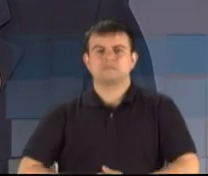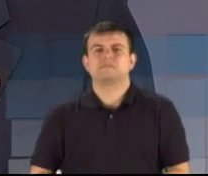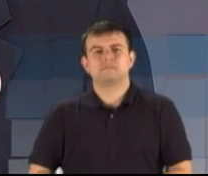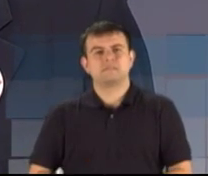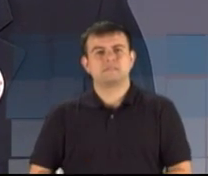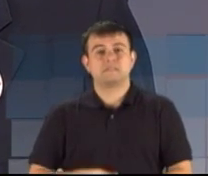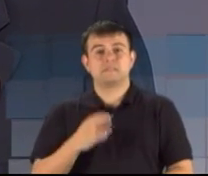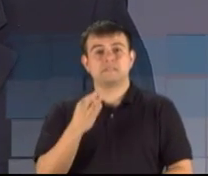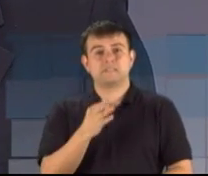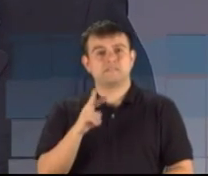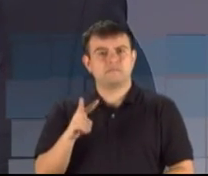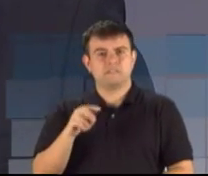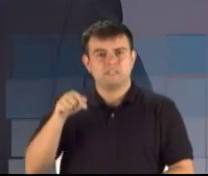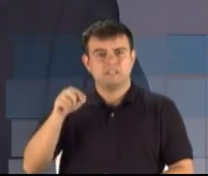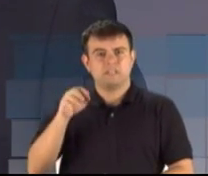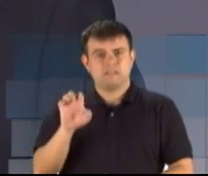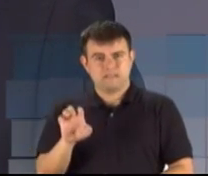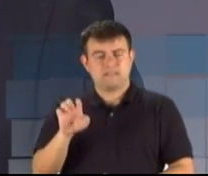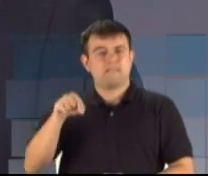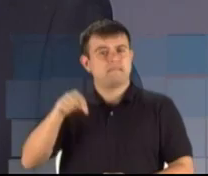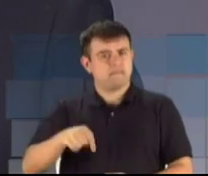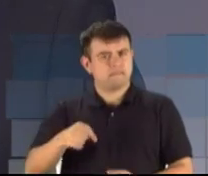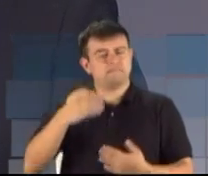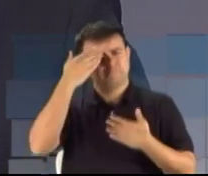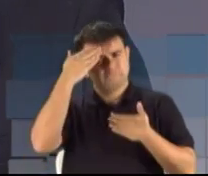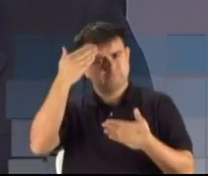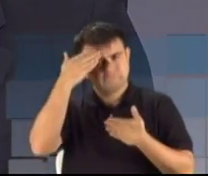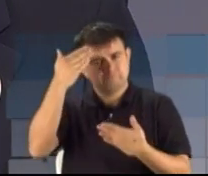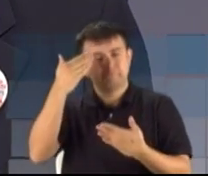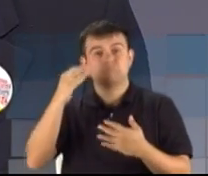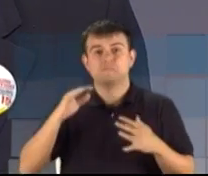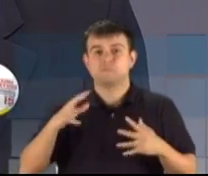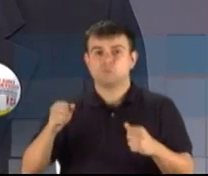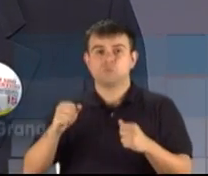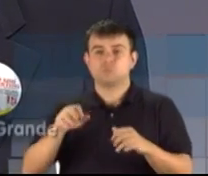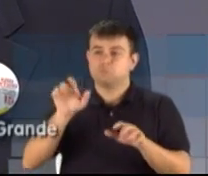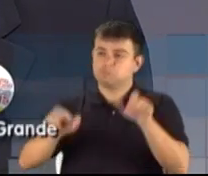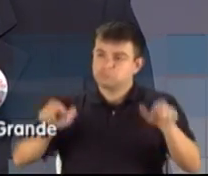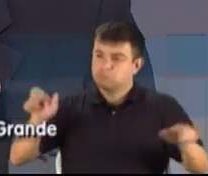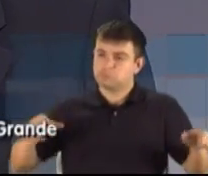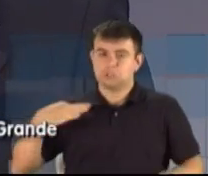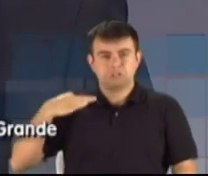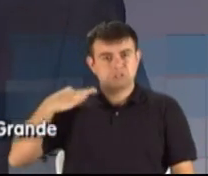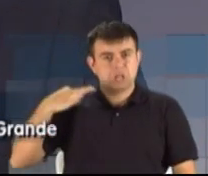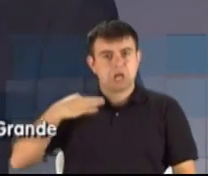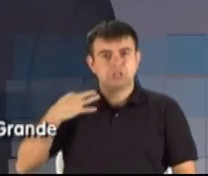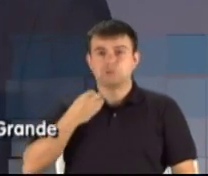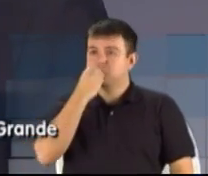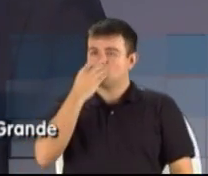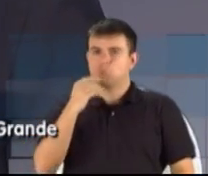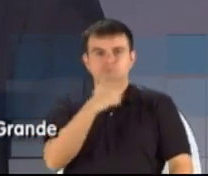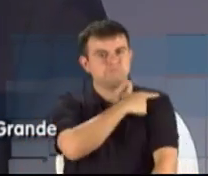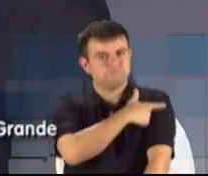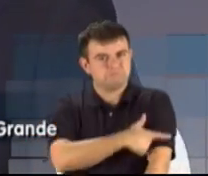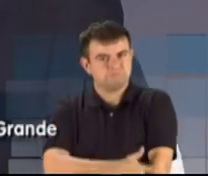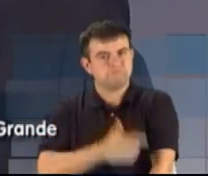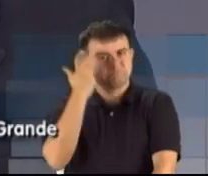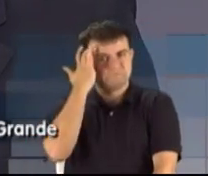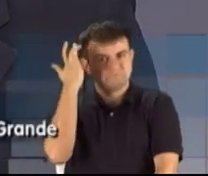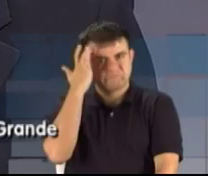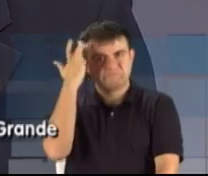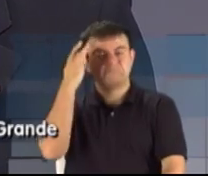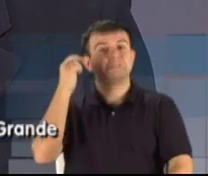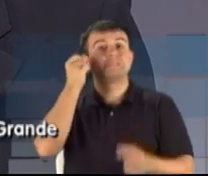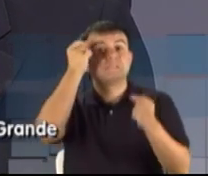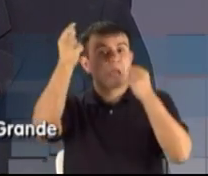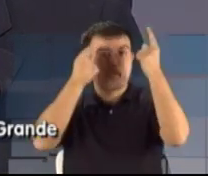TV por esse espaço, cumprimentar os candidatos pelo bom nível do nosso debate. São debates de ideias, onde